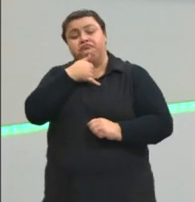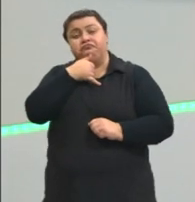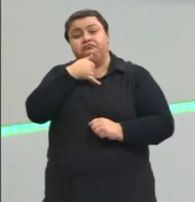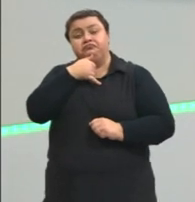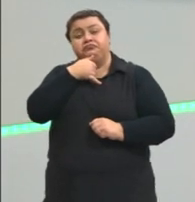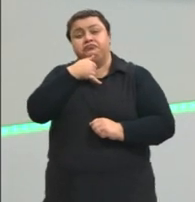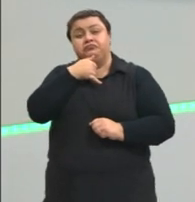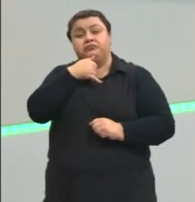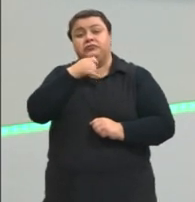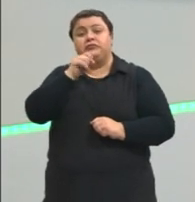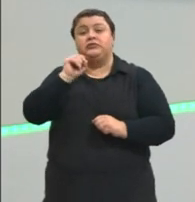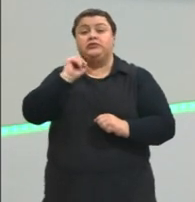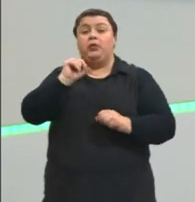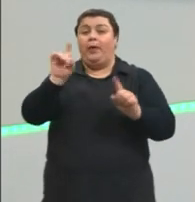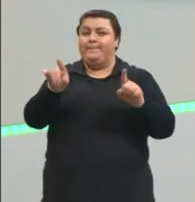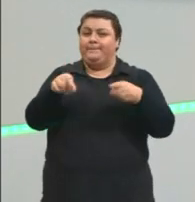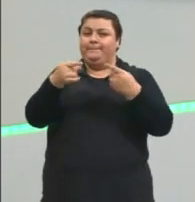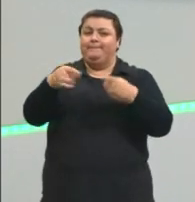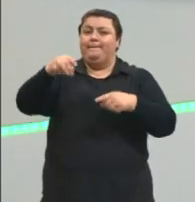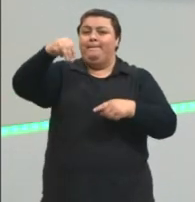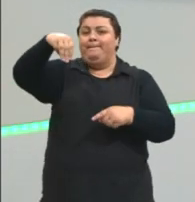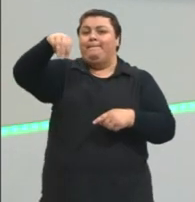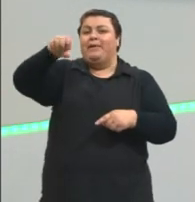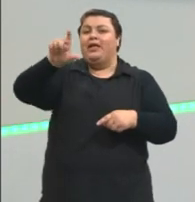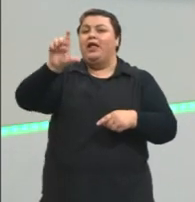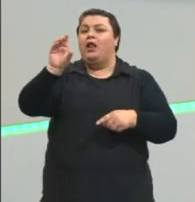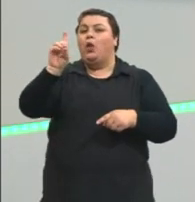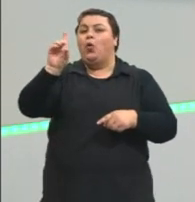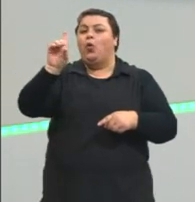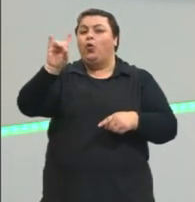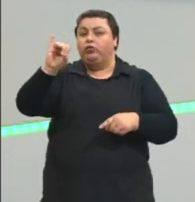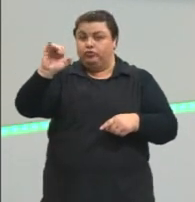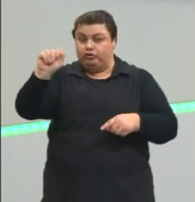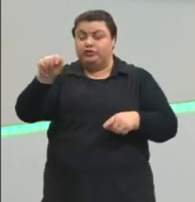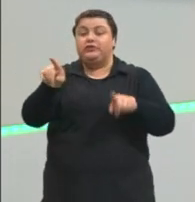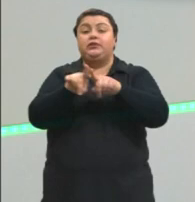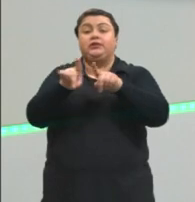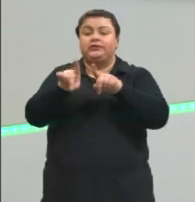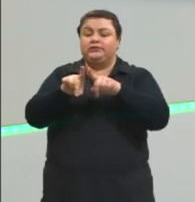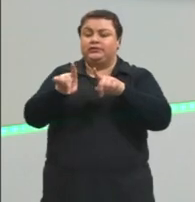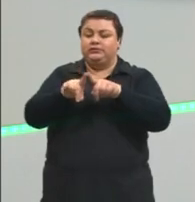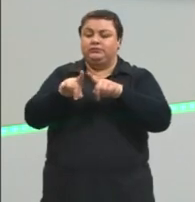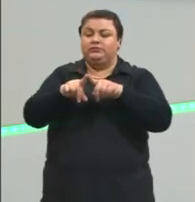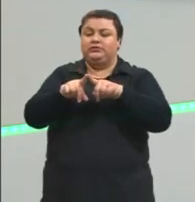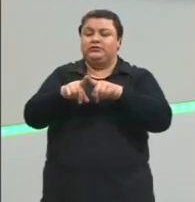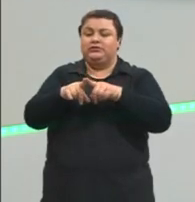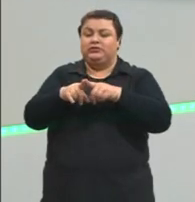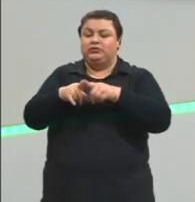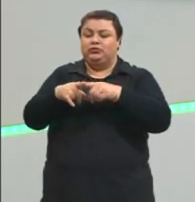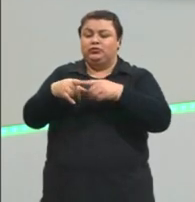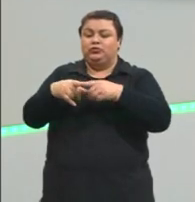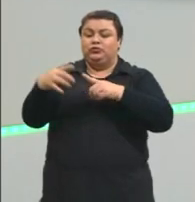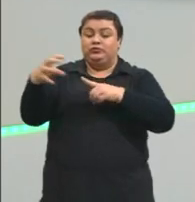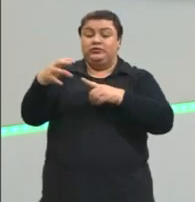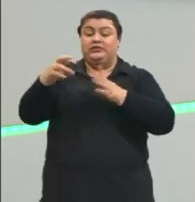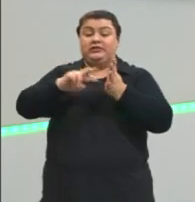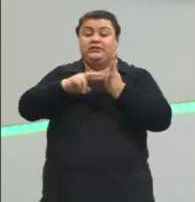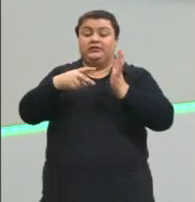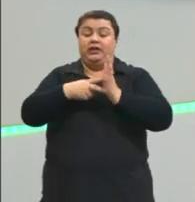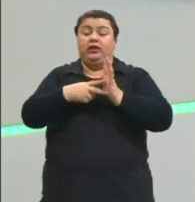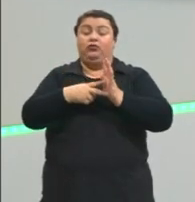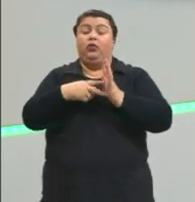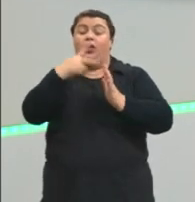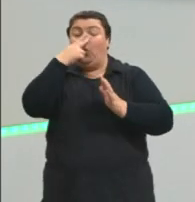o componente melódico transmite também para a gente significados. Assim como, por exemplo, o tom da nossa